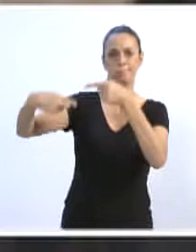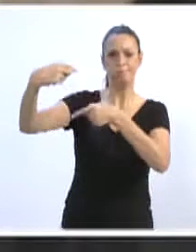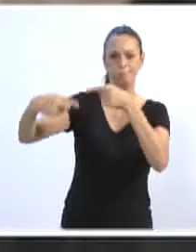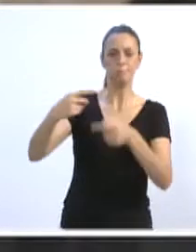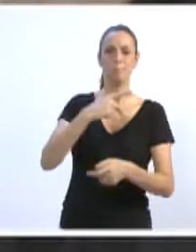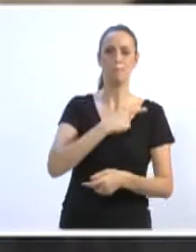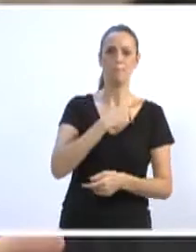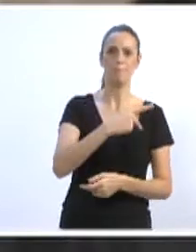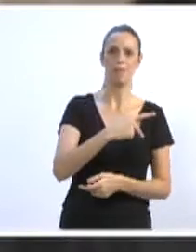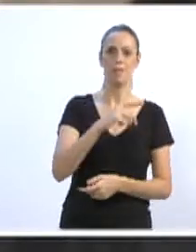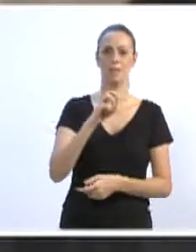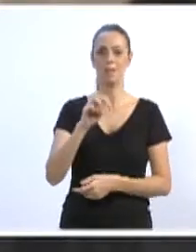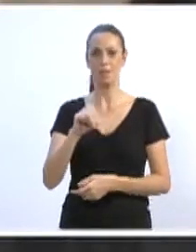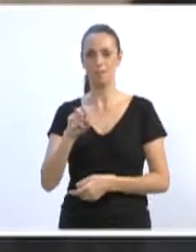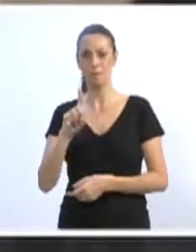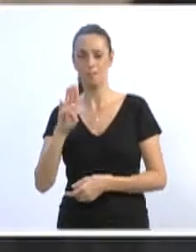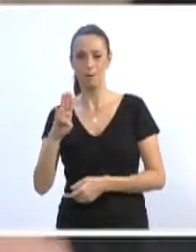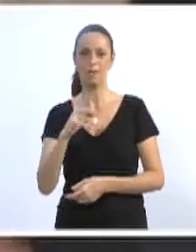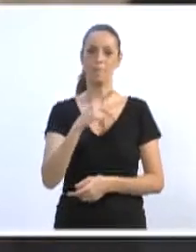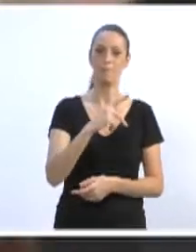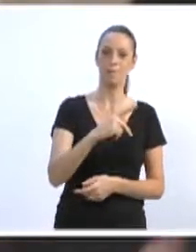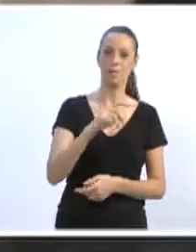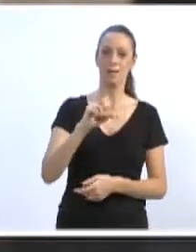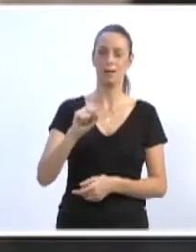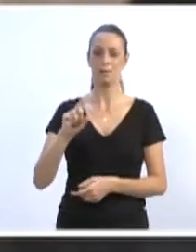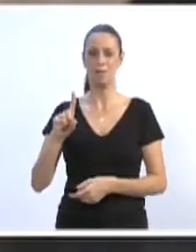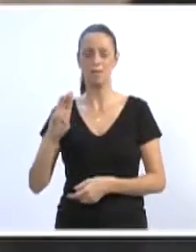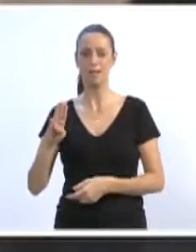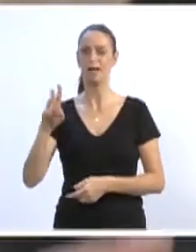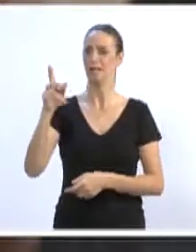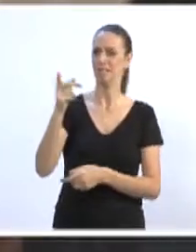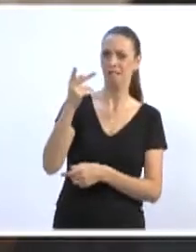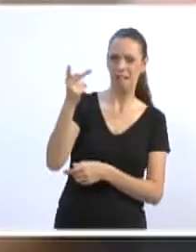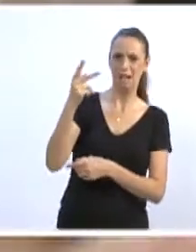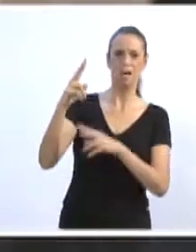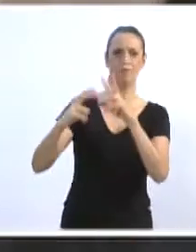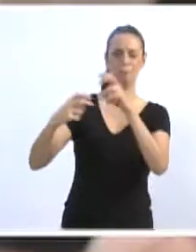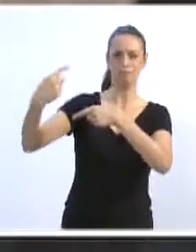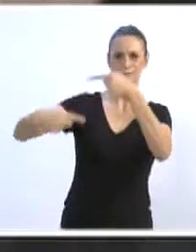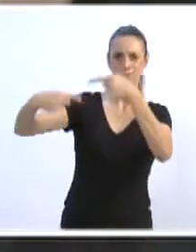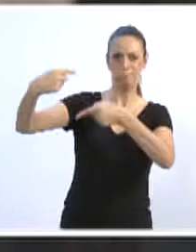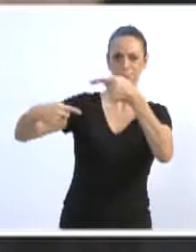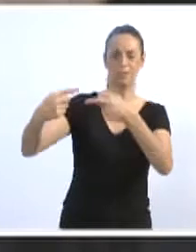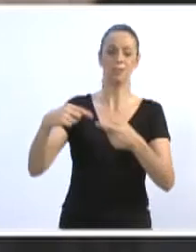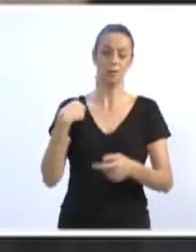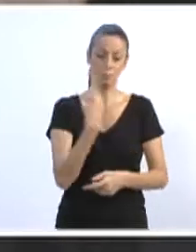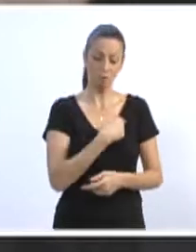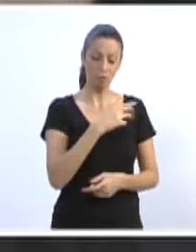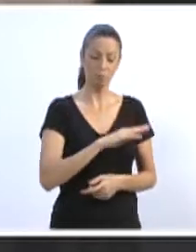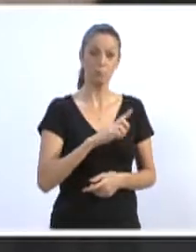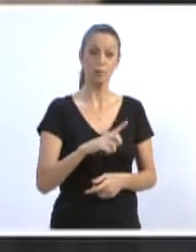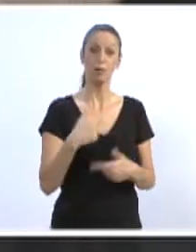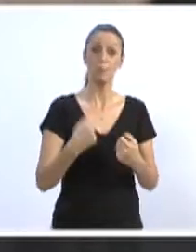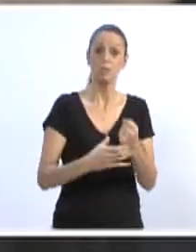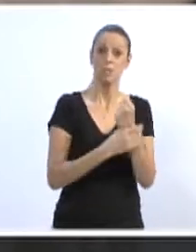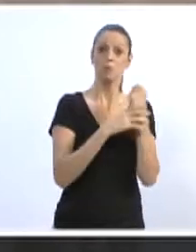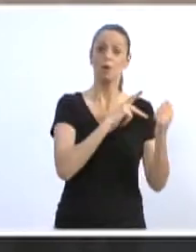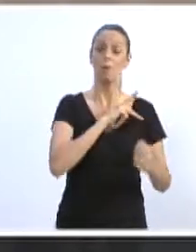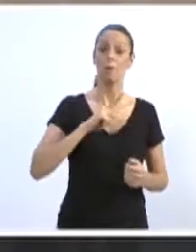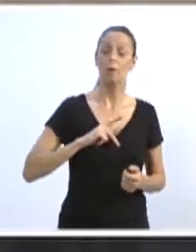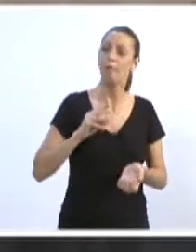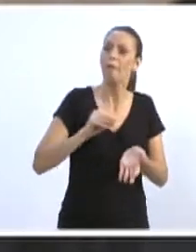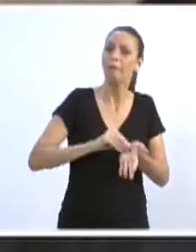PMDB, PSD, está uma vergonha, antipolítica, essa brigaceira deles lá, e o que a gente precisa aqui na ponta, aqui no nosso município, que é segurança pública, não tem.